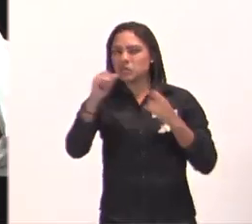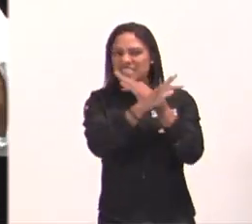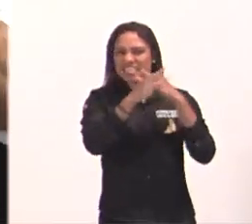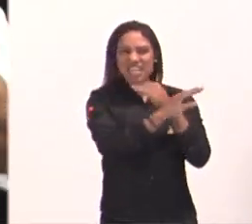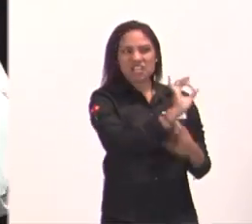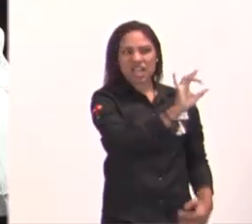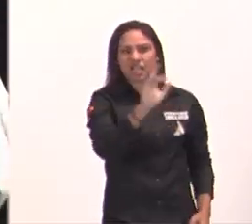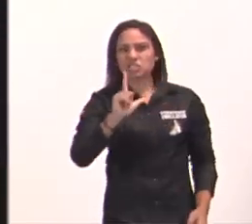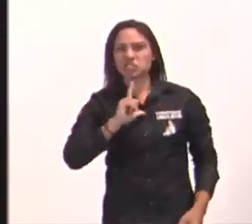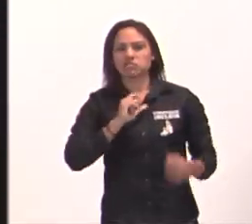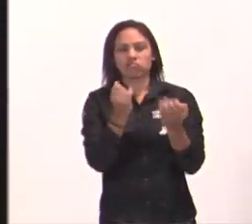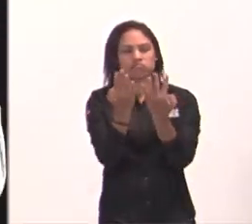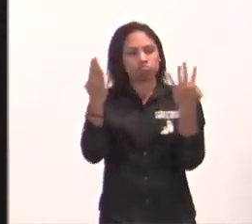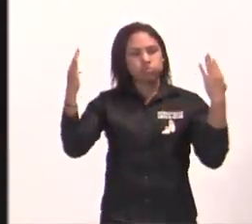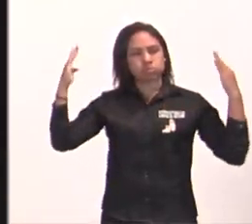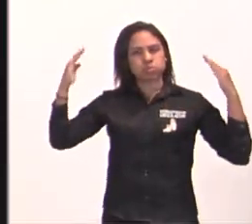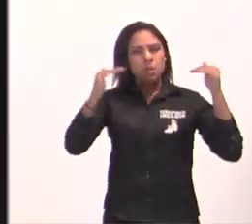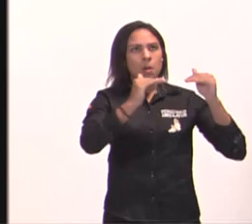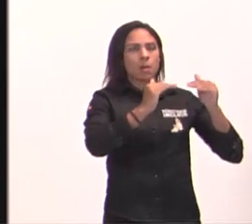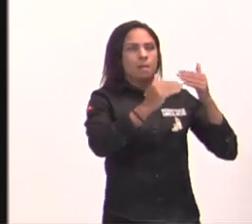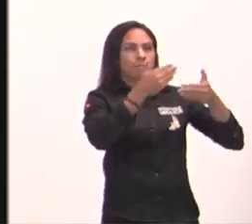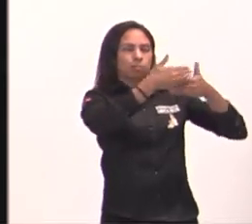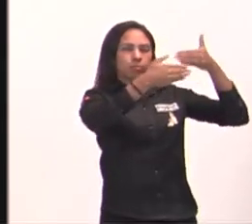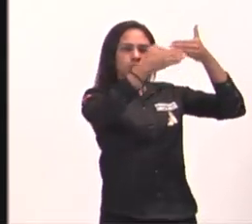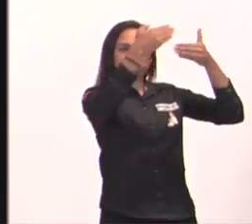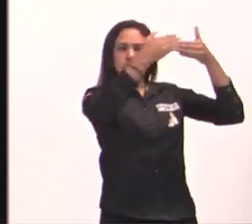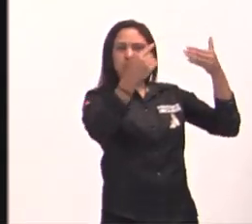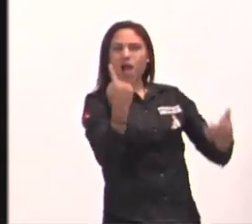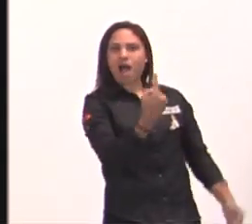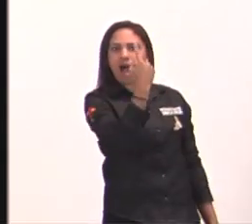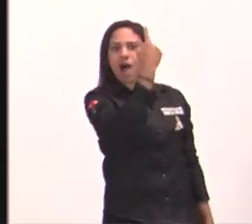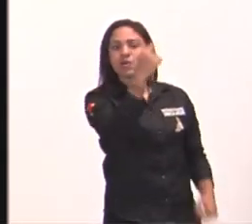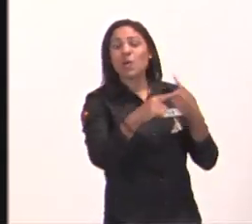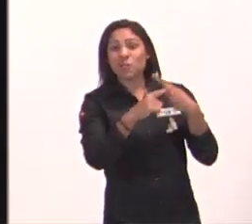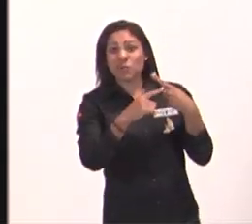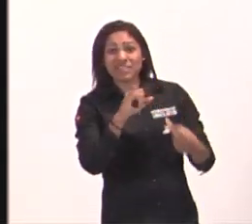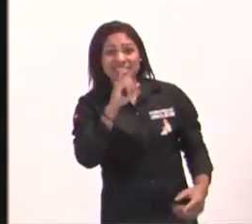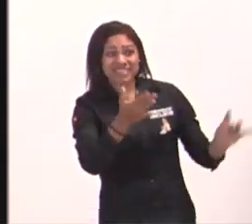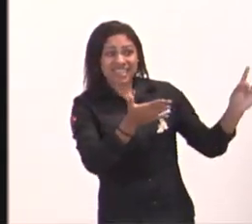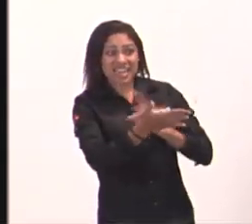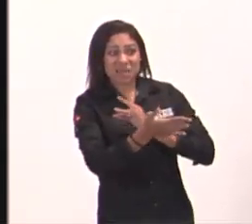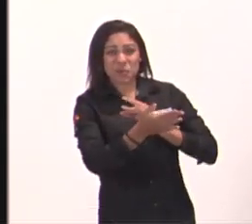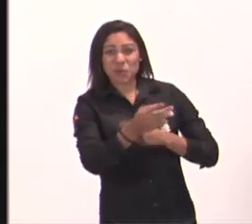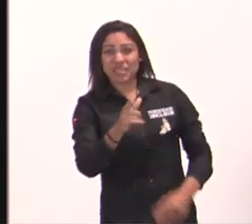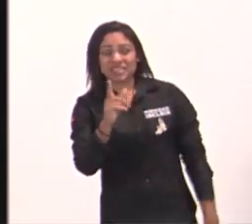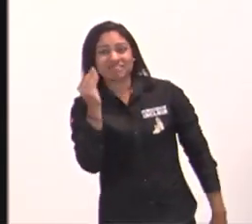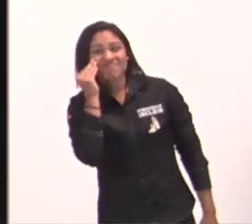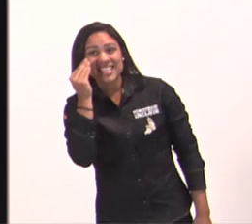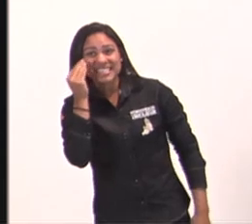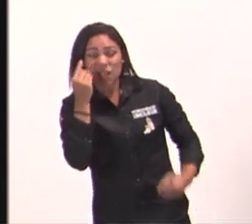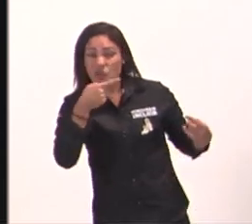muros robustos, altos, senão qualquer invasor vinha abrir o muro e entrava na cidade,